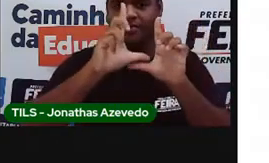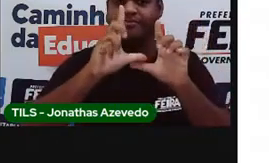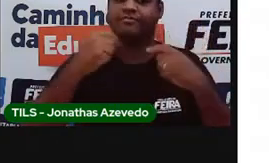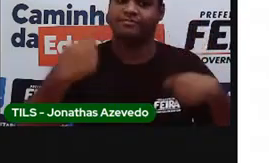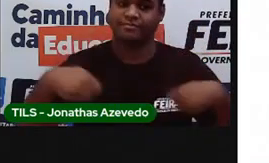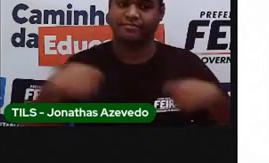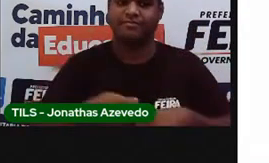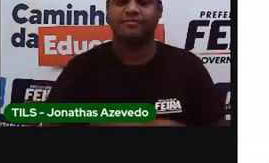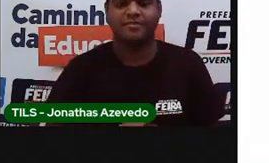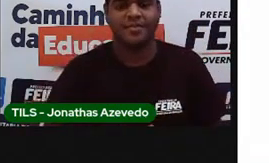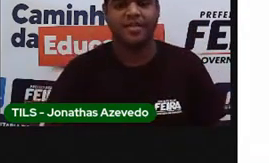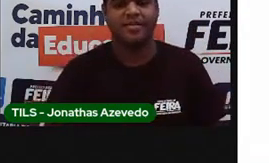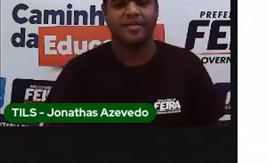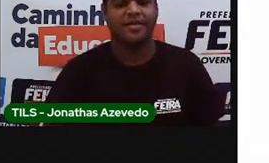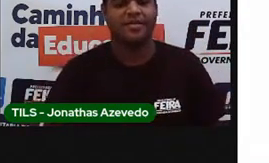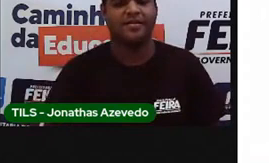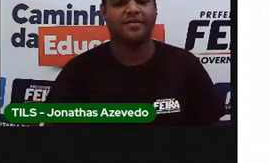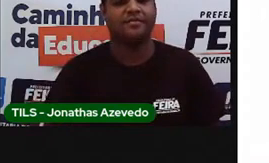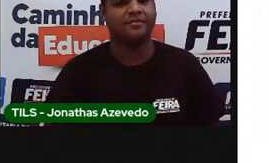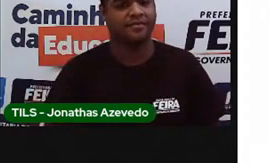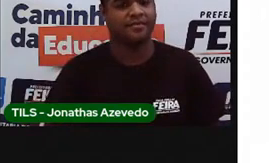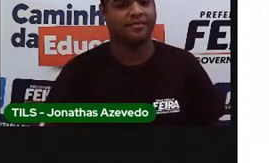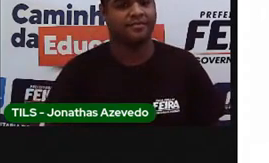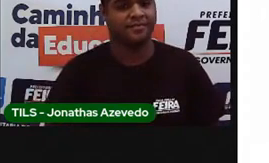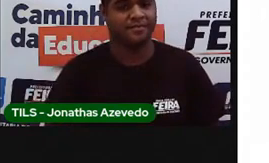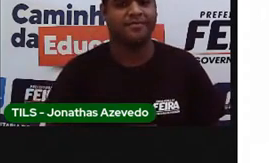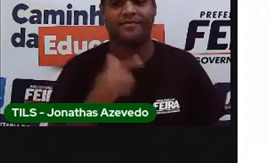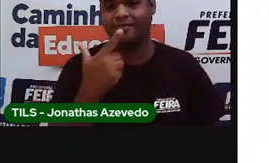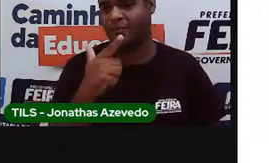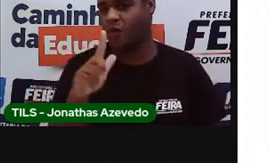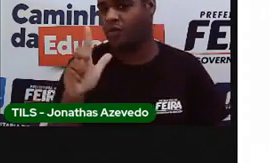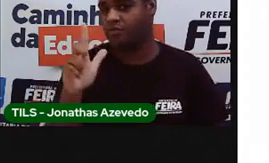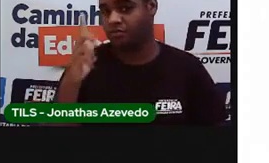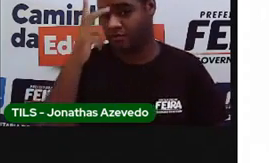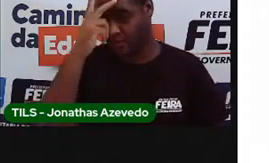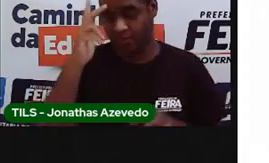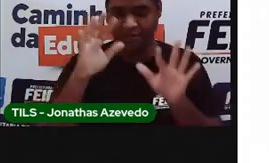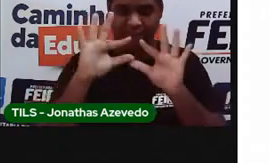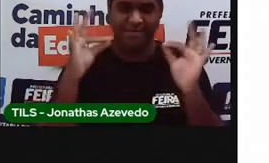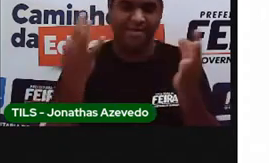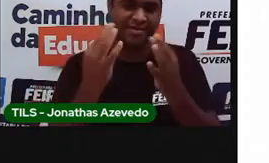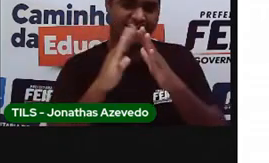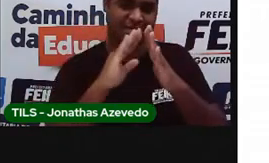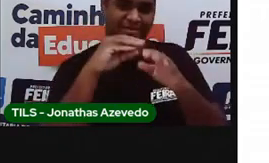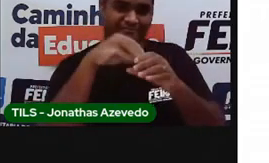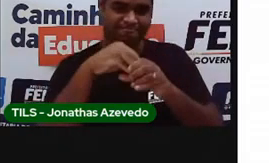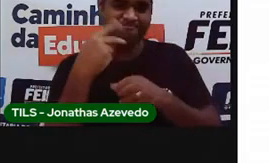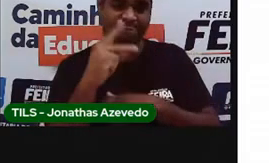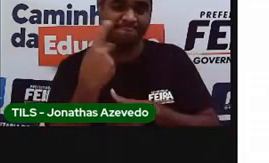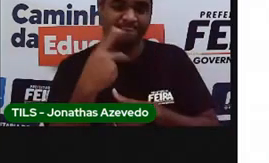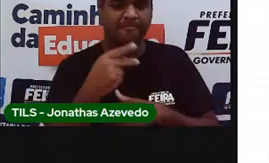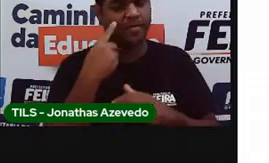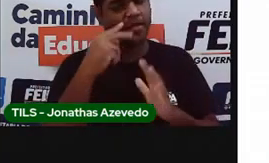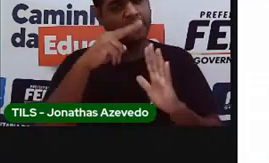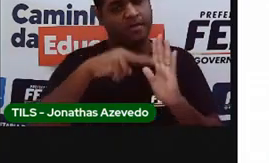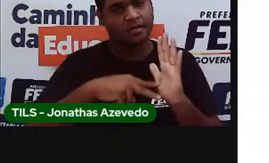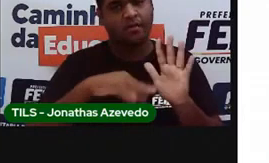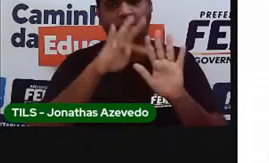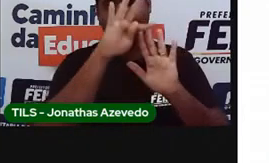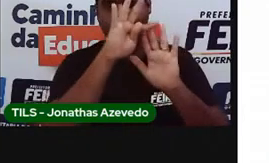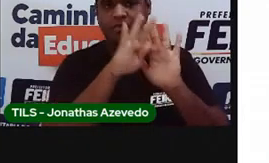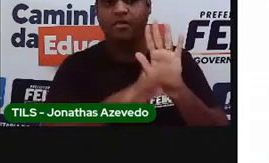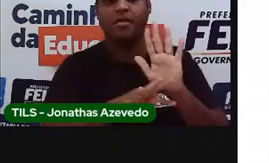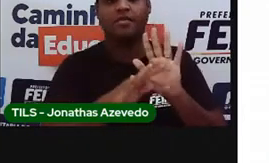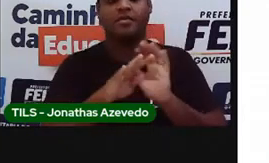maiúsculo. E com alguém na sua casa, você vai ler esse texto